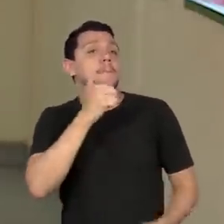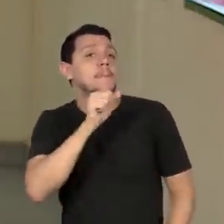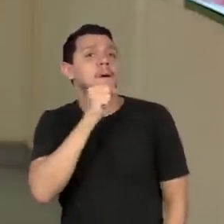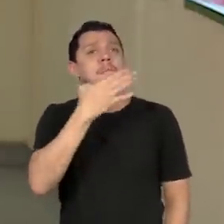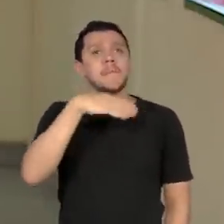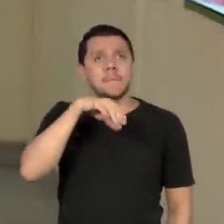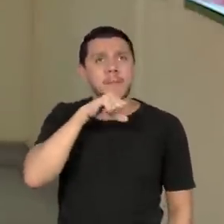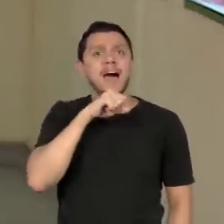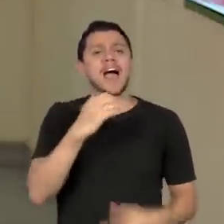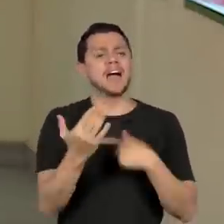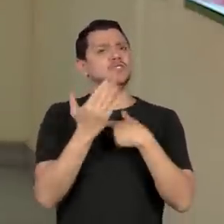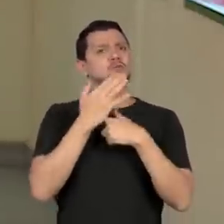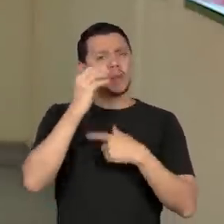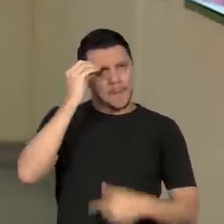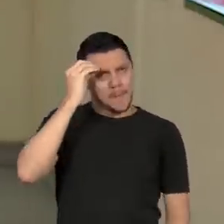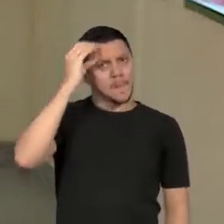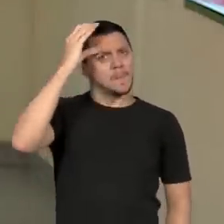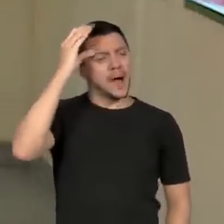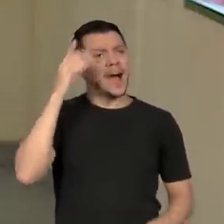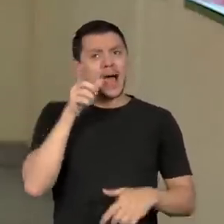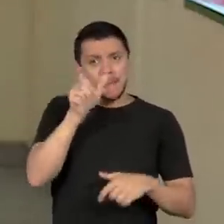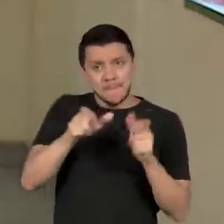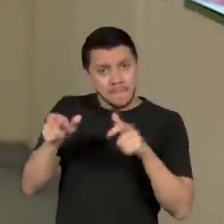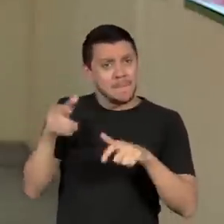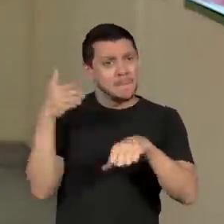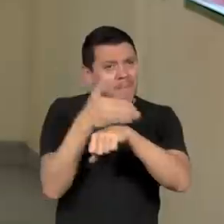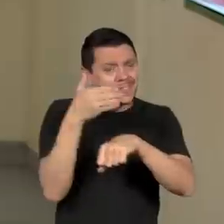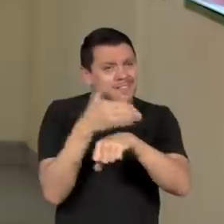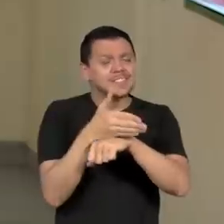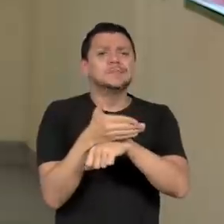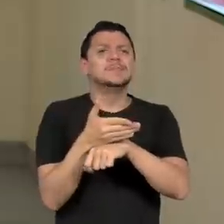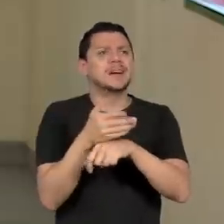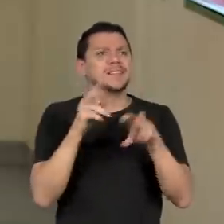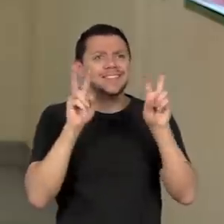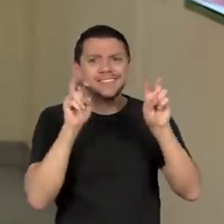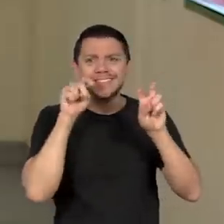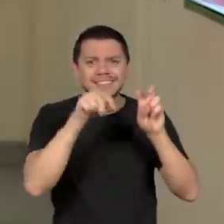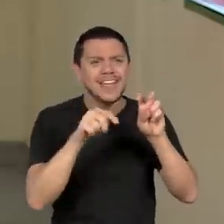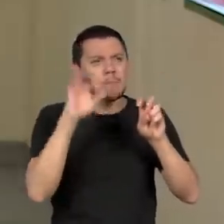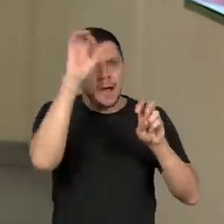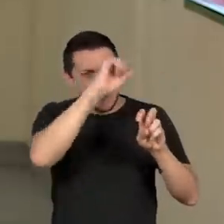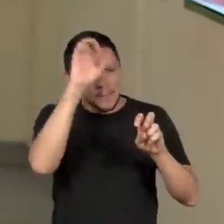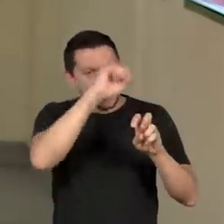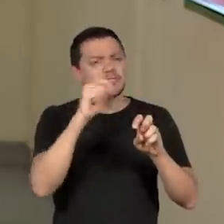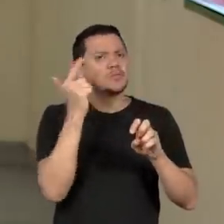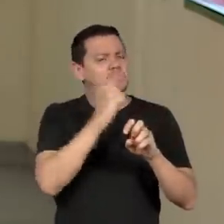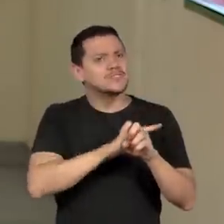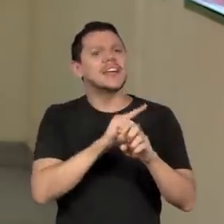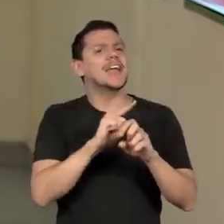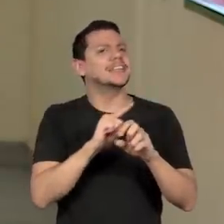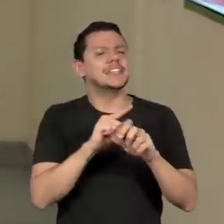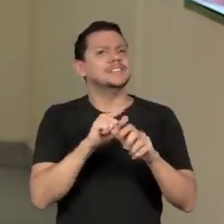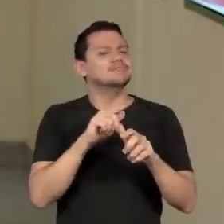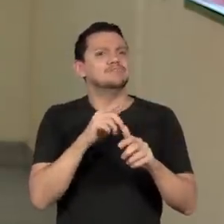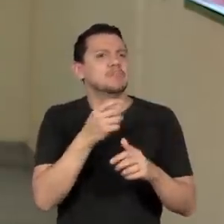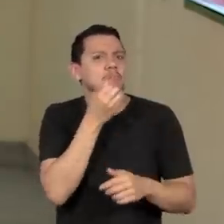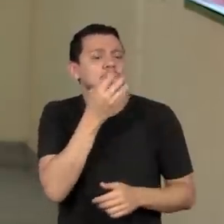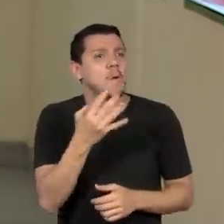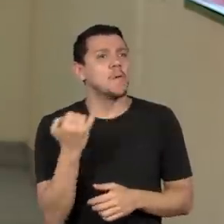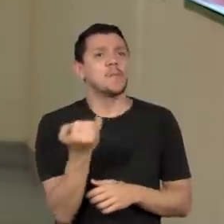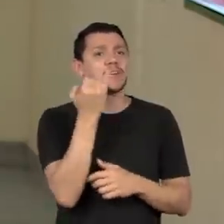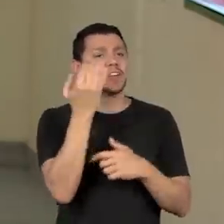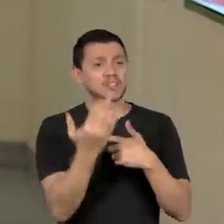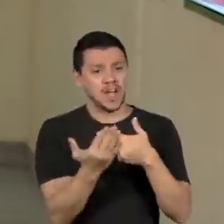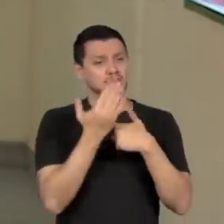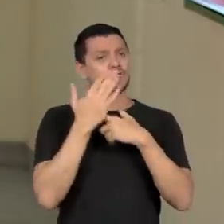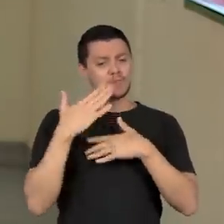relacionados a essas temáticas, ela se torna muito mais fortalecida, né? E contribui muito com o processo de formação